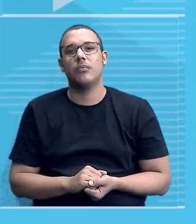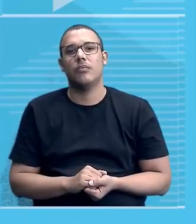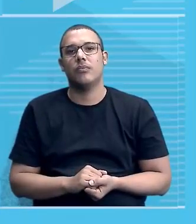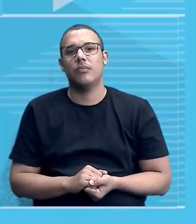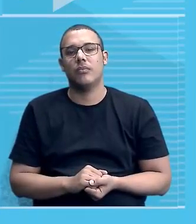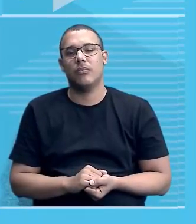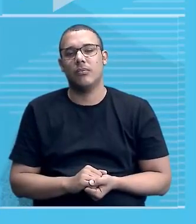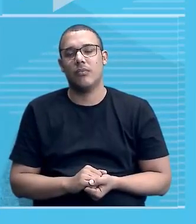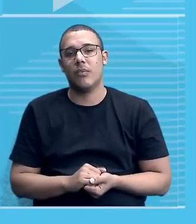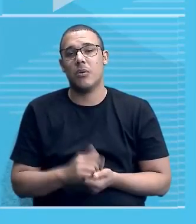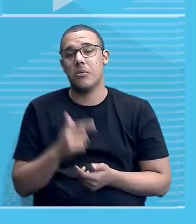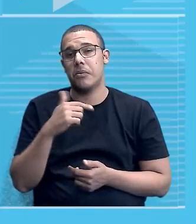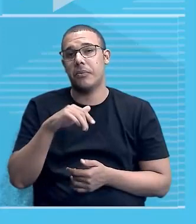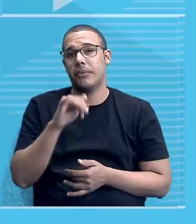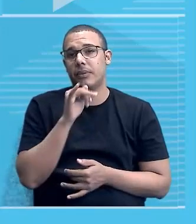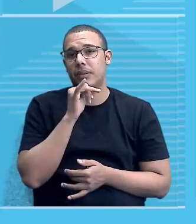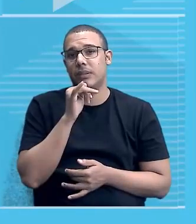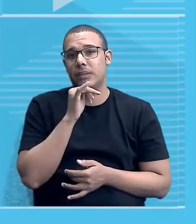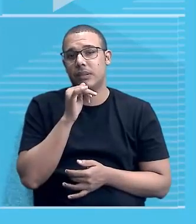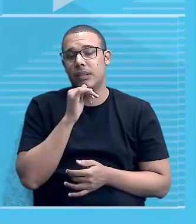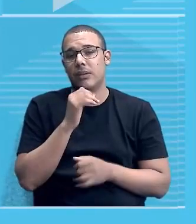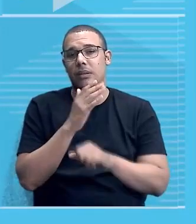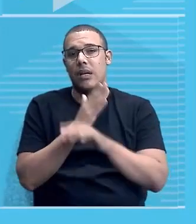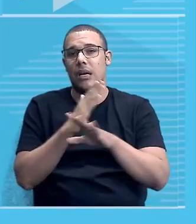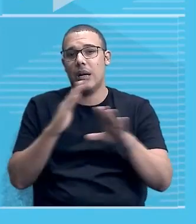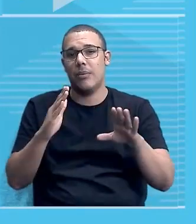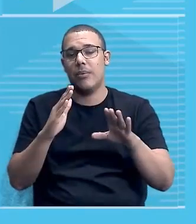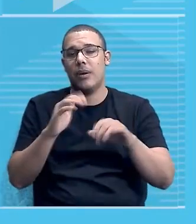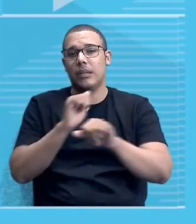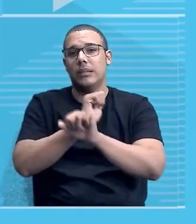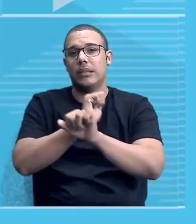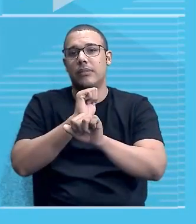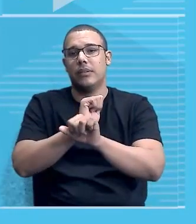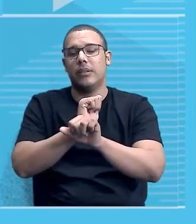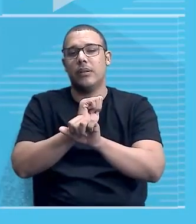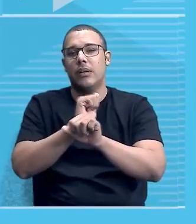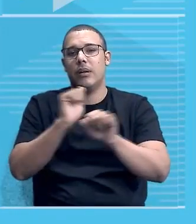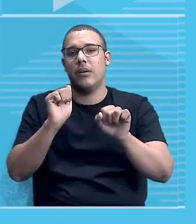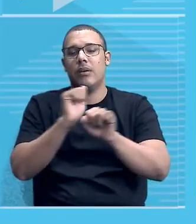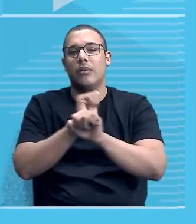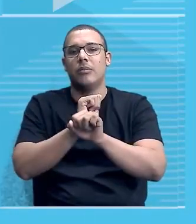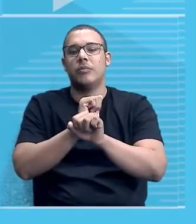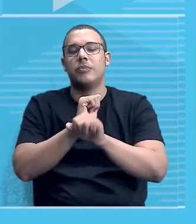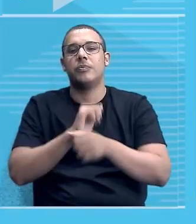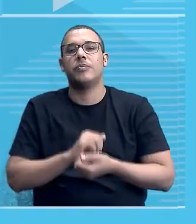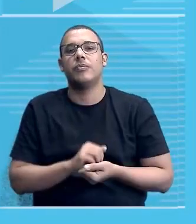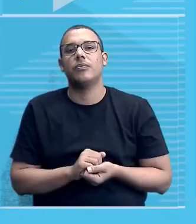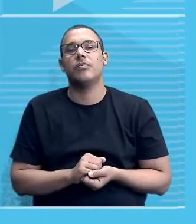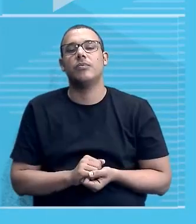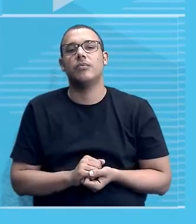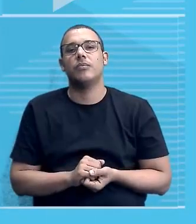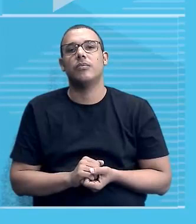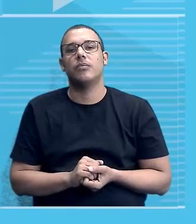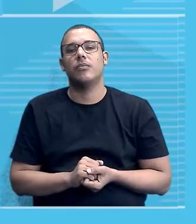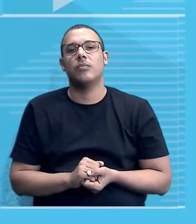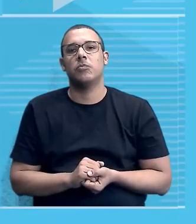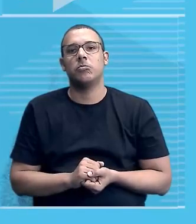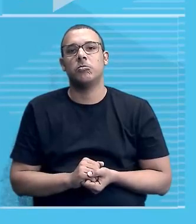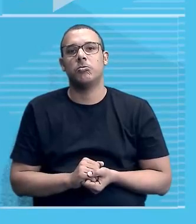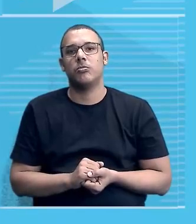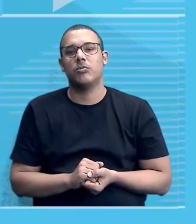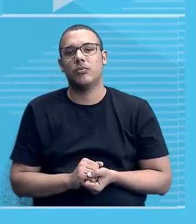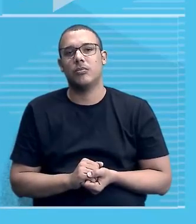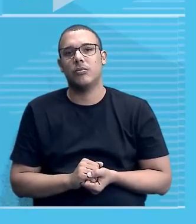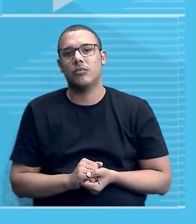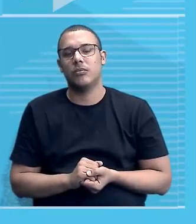Novamente, um outro exemplo, a abolição da escravidão no Brasil. A abolição da escravidão no Brasil, pessoal, então, foi